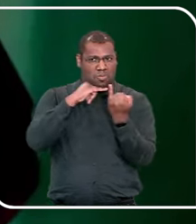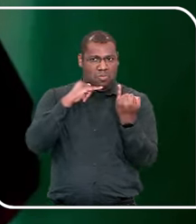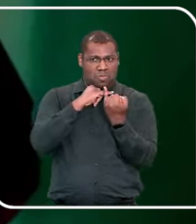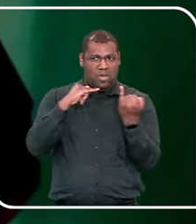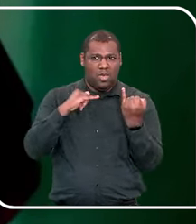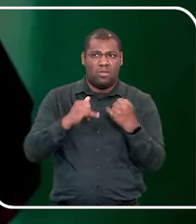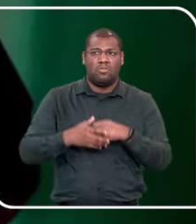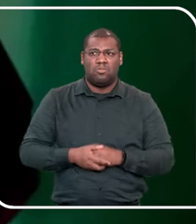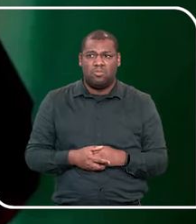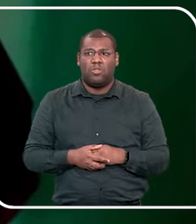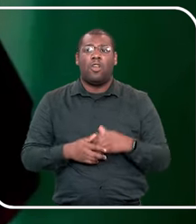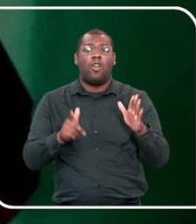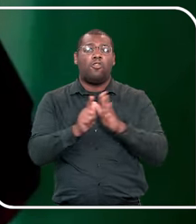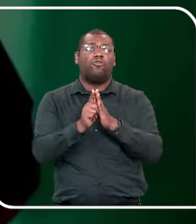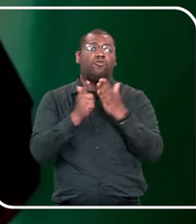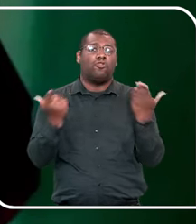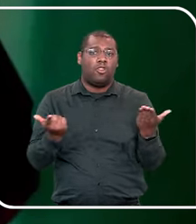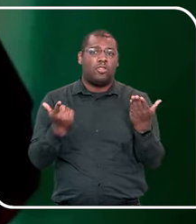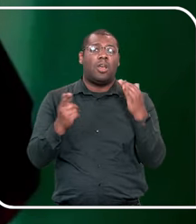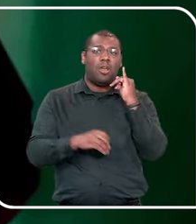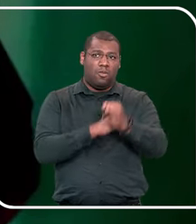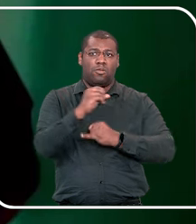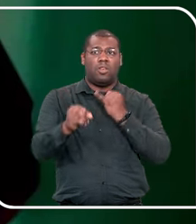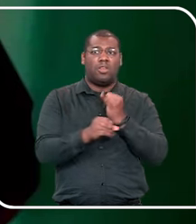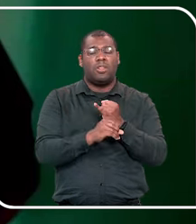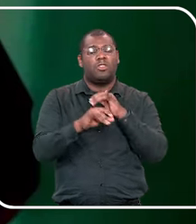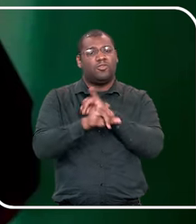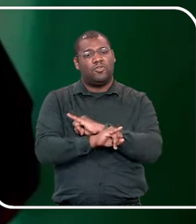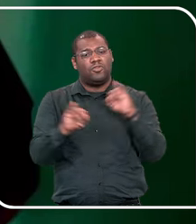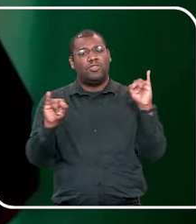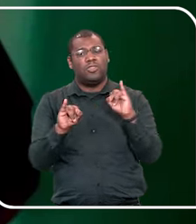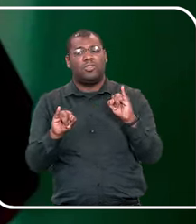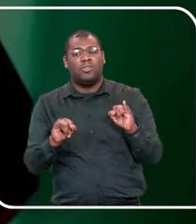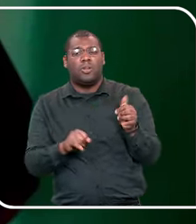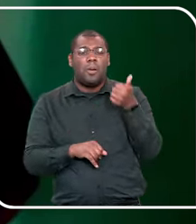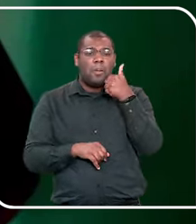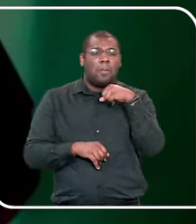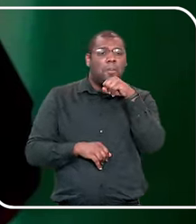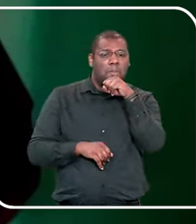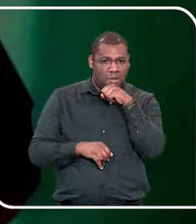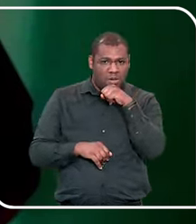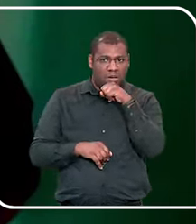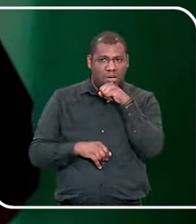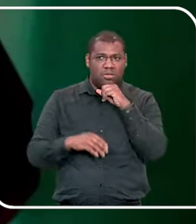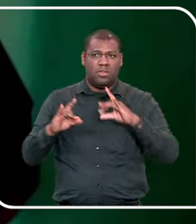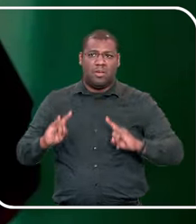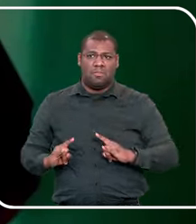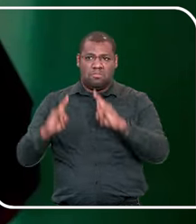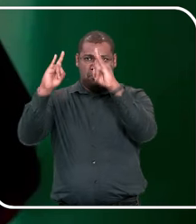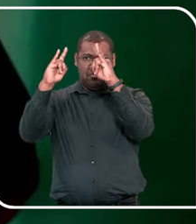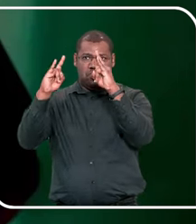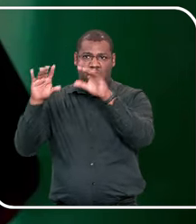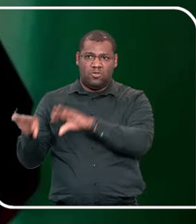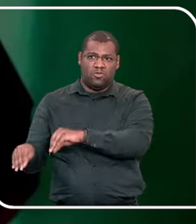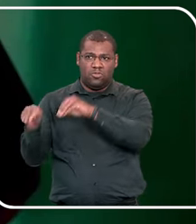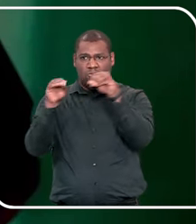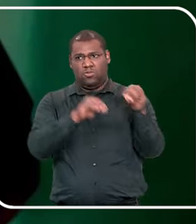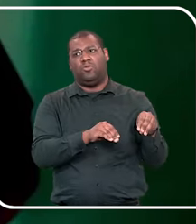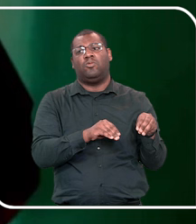saiu uma matéria, no jornal, na internet, não me lembro, de uma mãe que mudou de apartamento